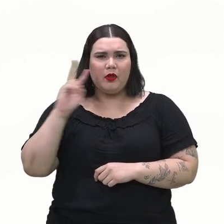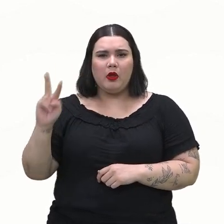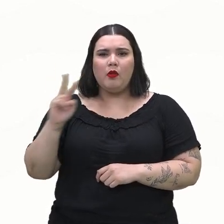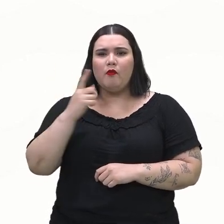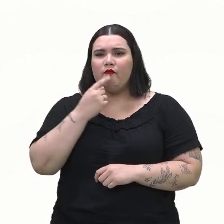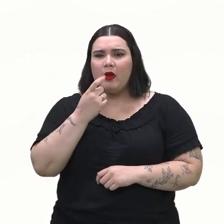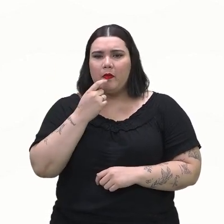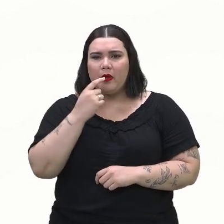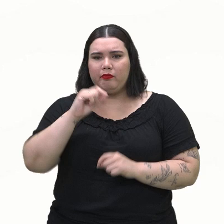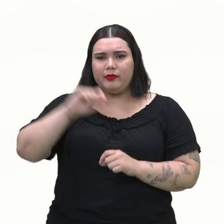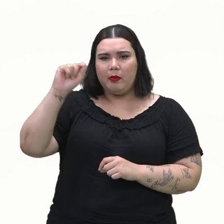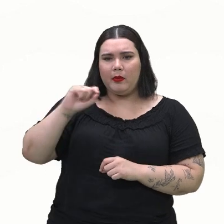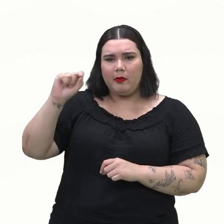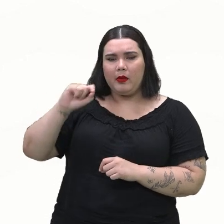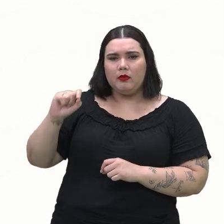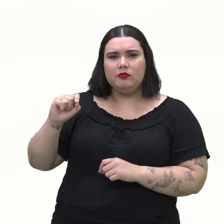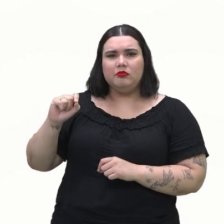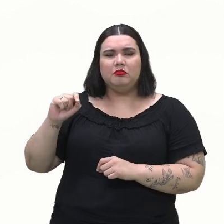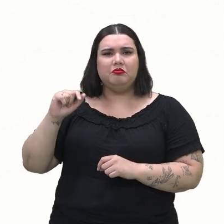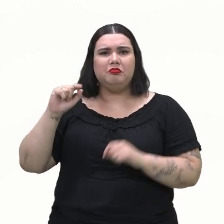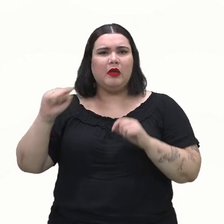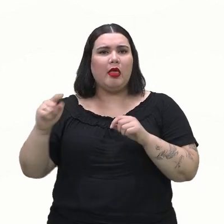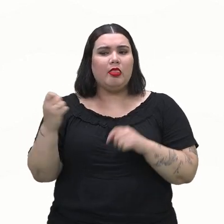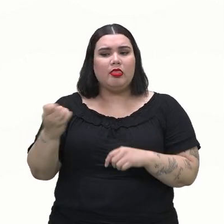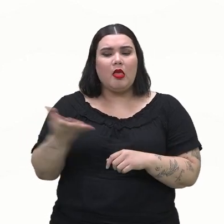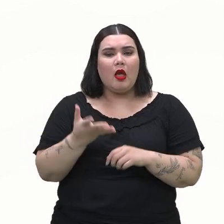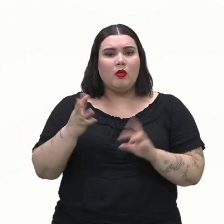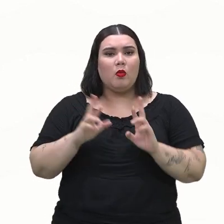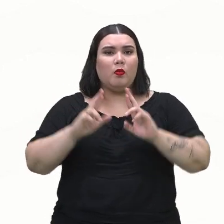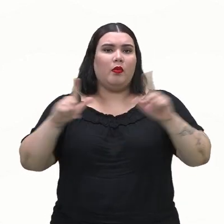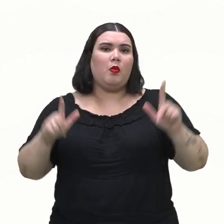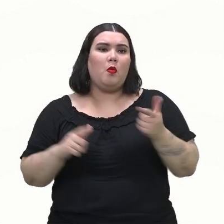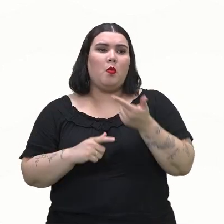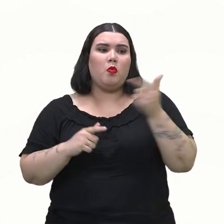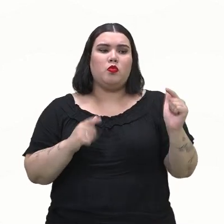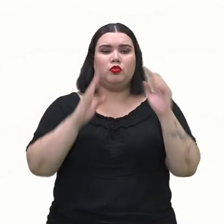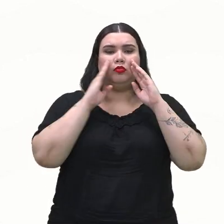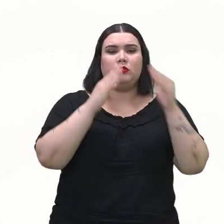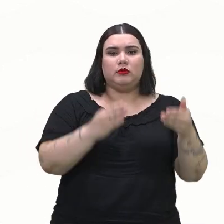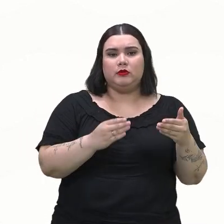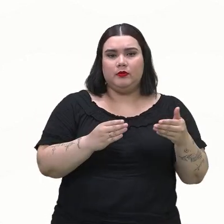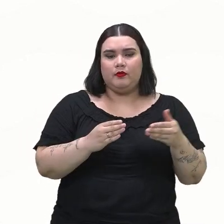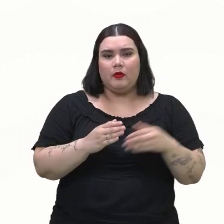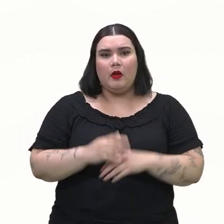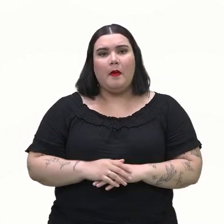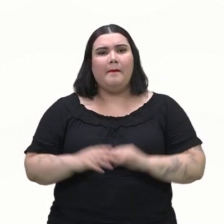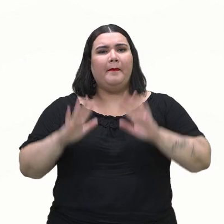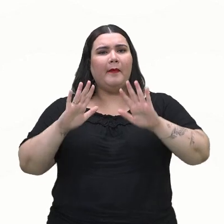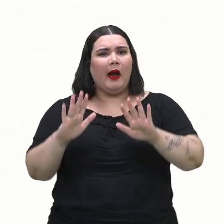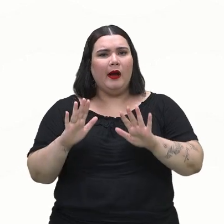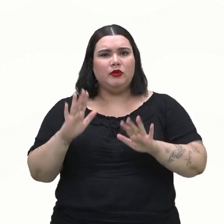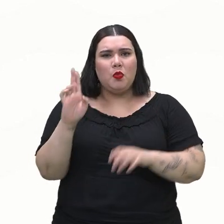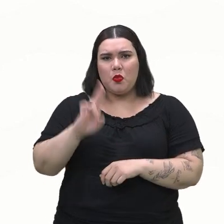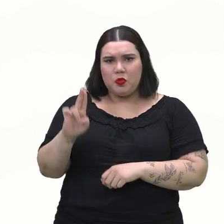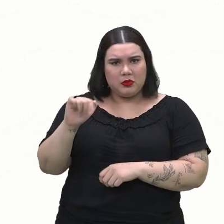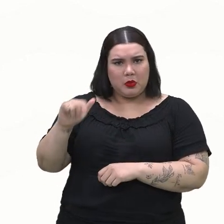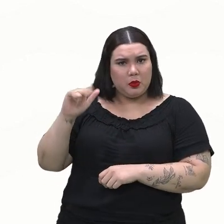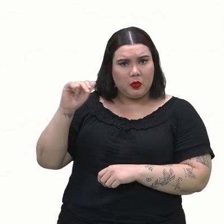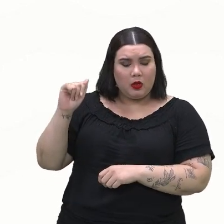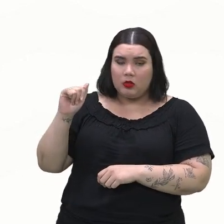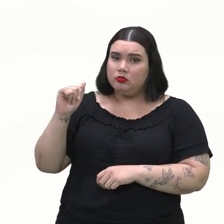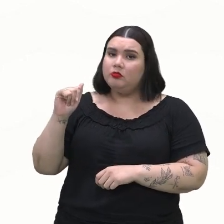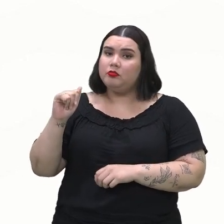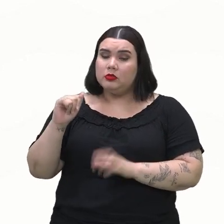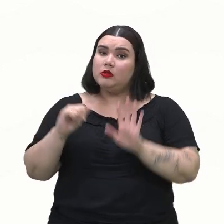de RPG. Mas, professor, a gente, então, em nenhum momento vai trabalhar com algum tipo desses dados? Vai.